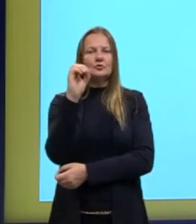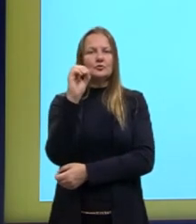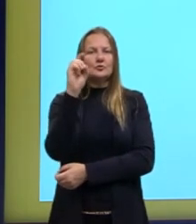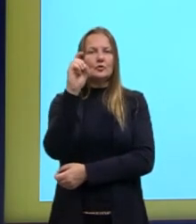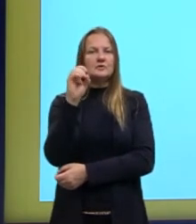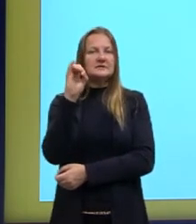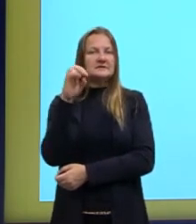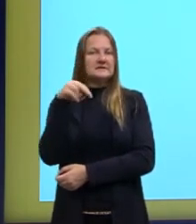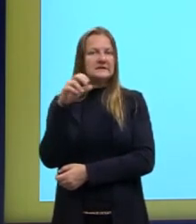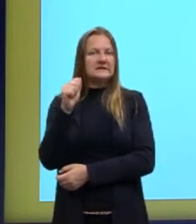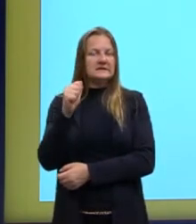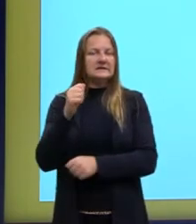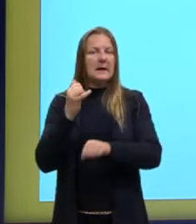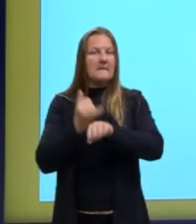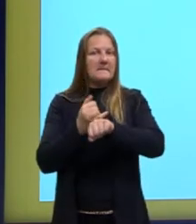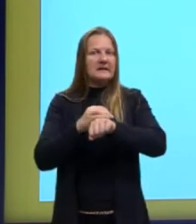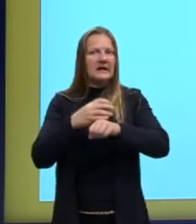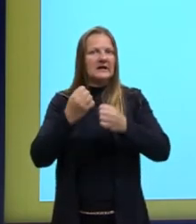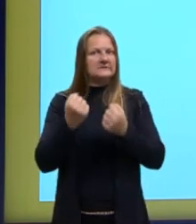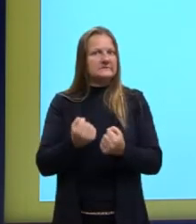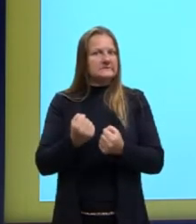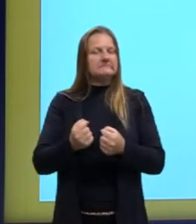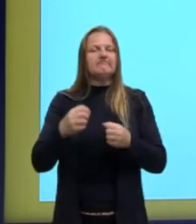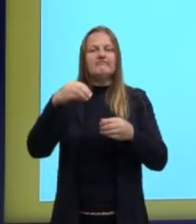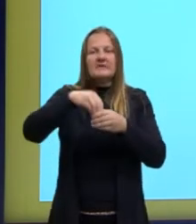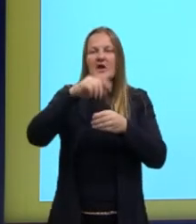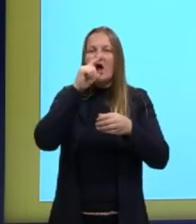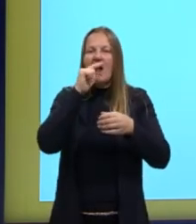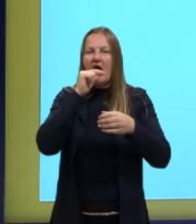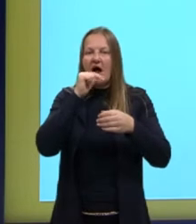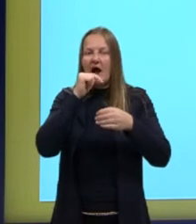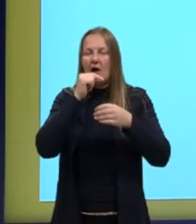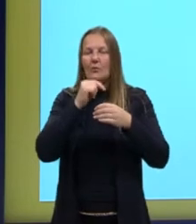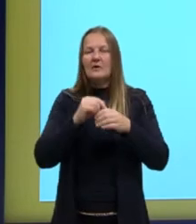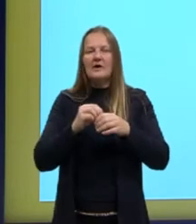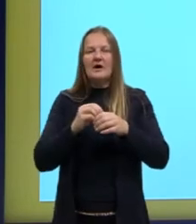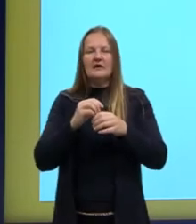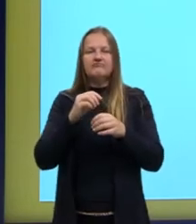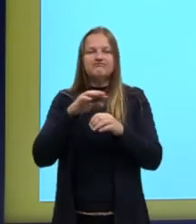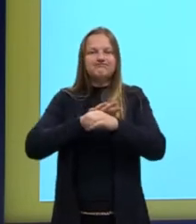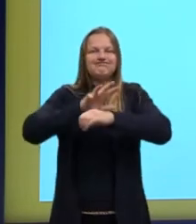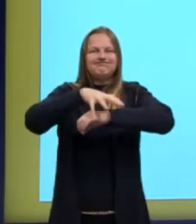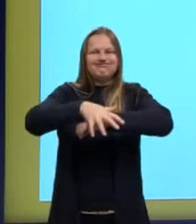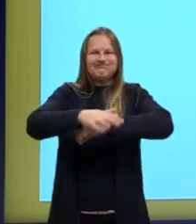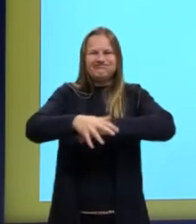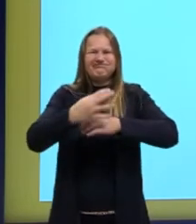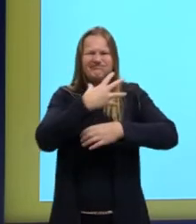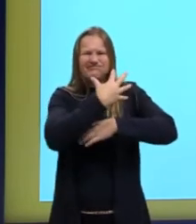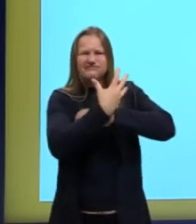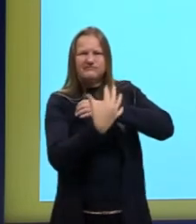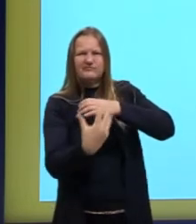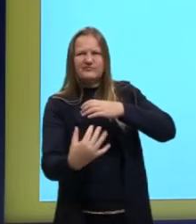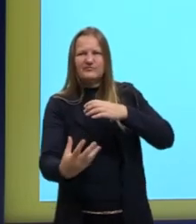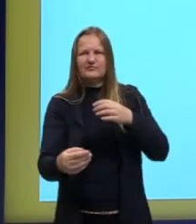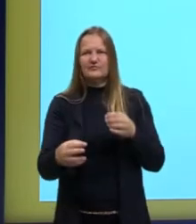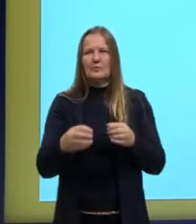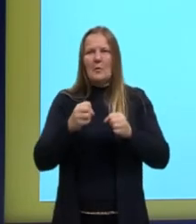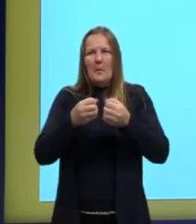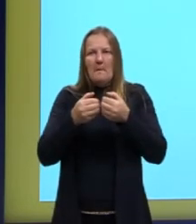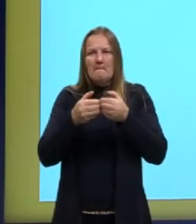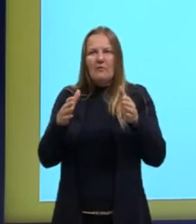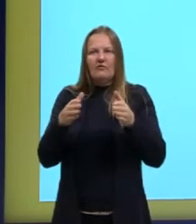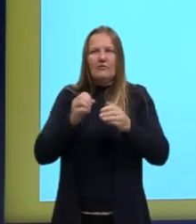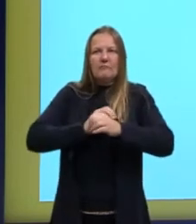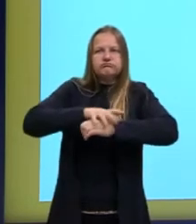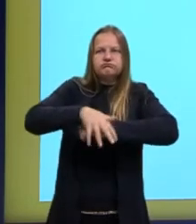metais pesados, então, são liberados na água, como o que aconteceu no desastre, né? Então, quem